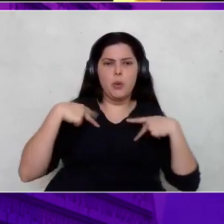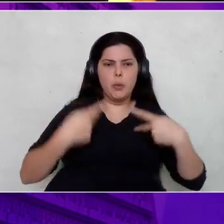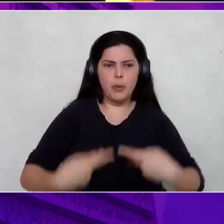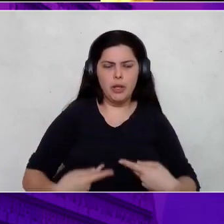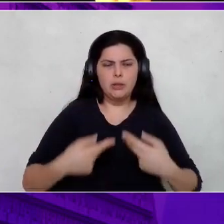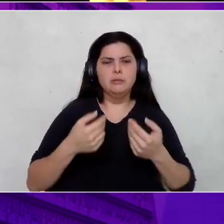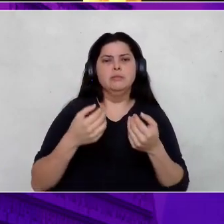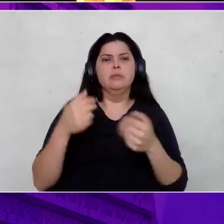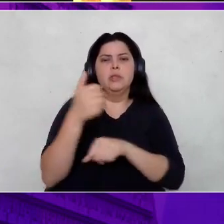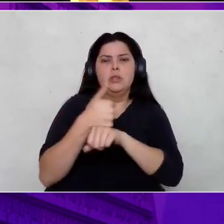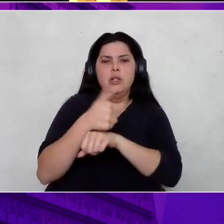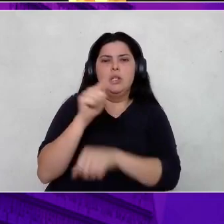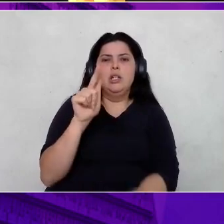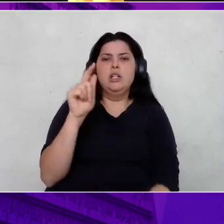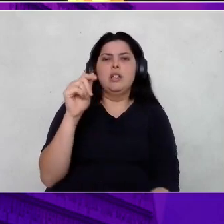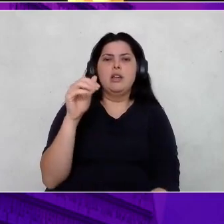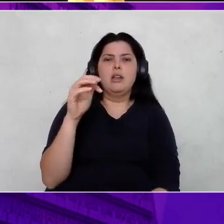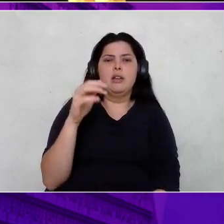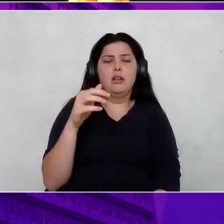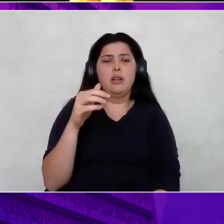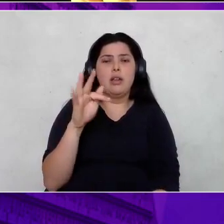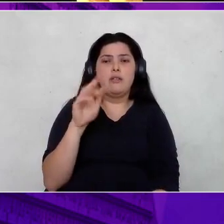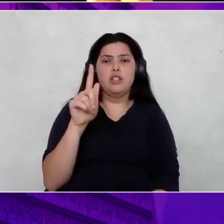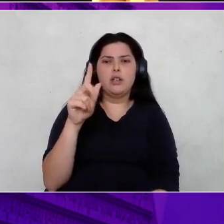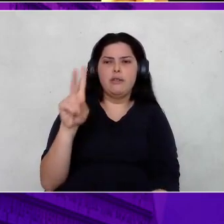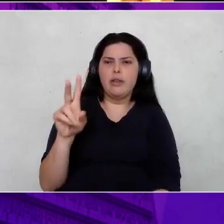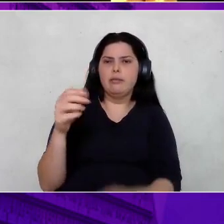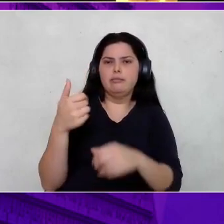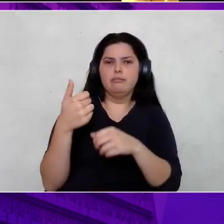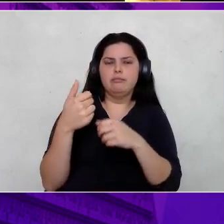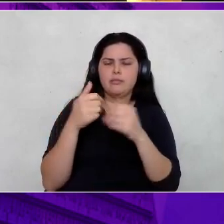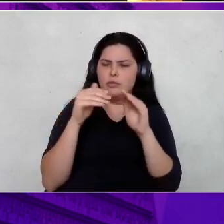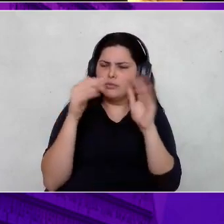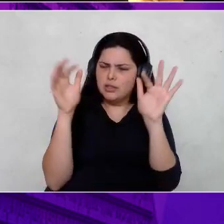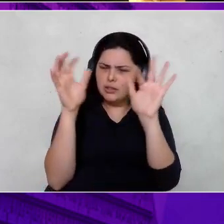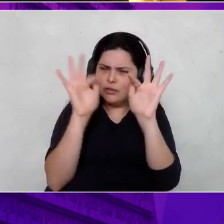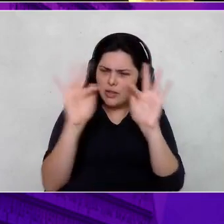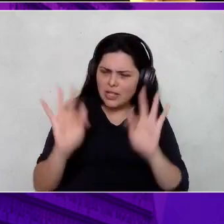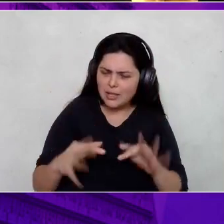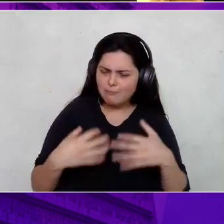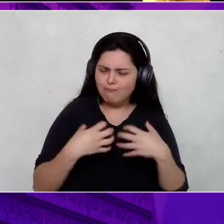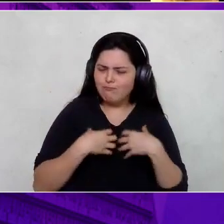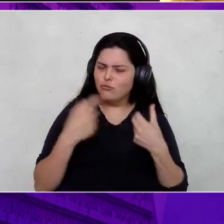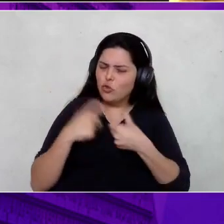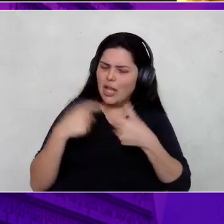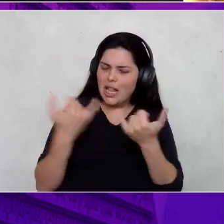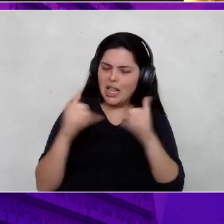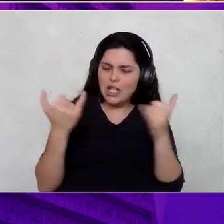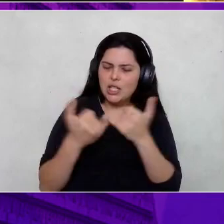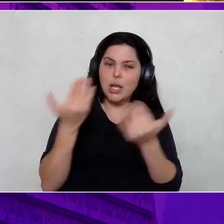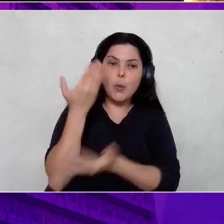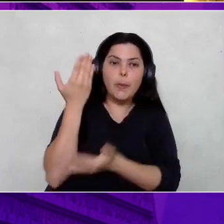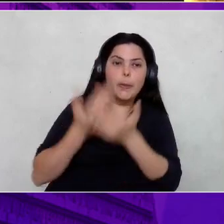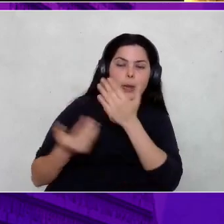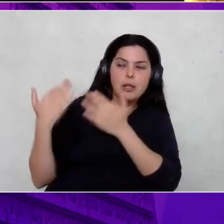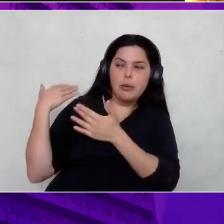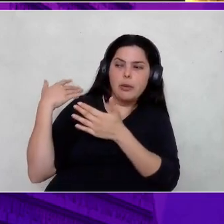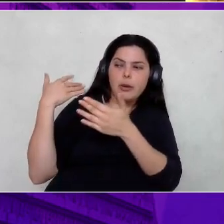FGV. E, pô, eu estava feliz. Sabe? Estava começando a voltar aquela energia que eu tinha perdido ao longo de vários anos.